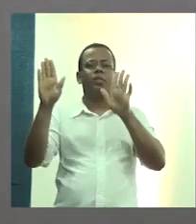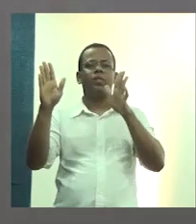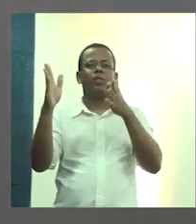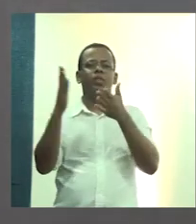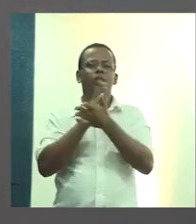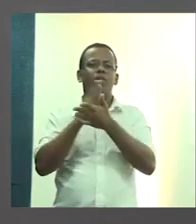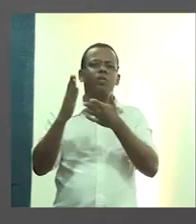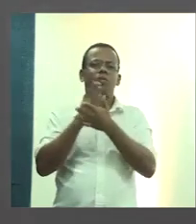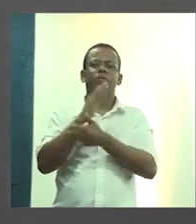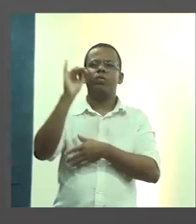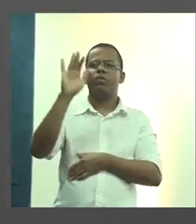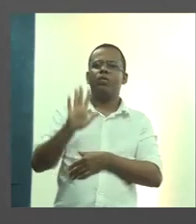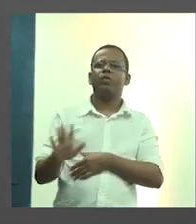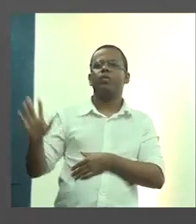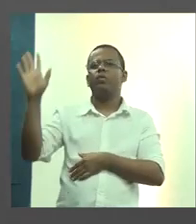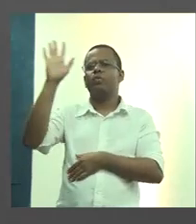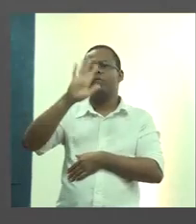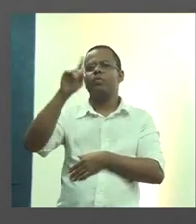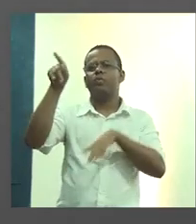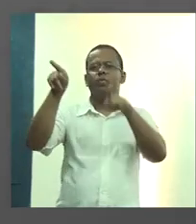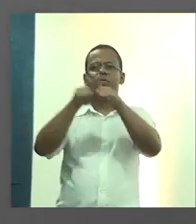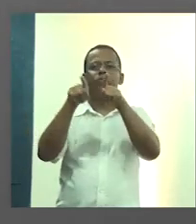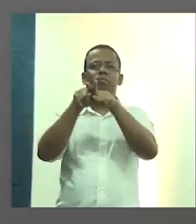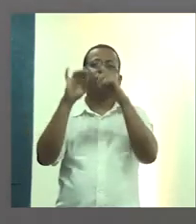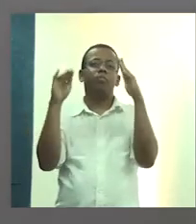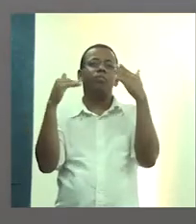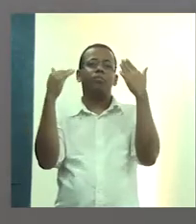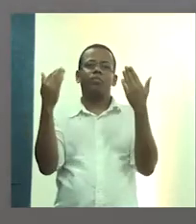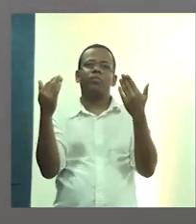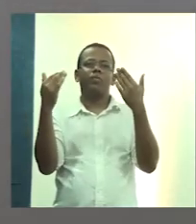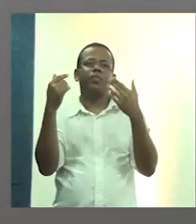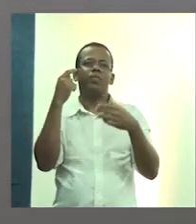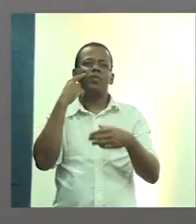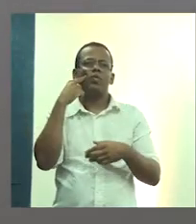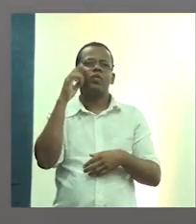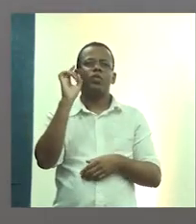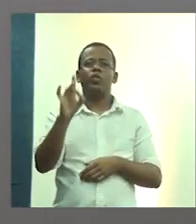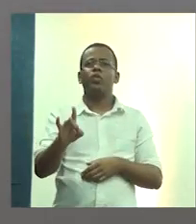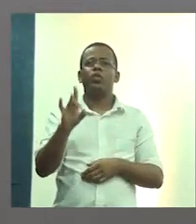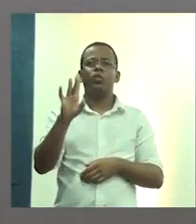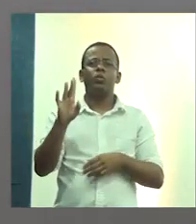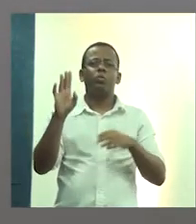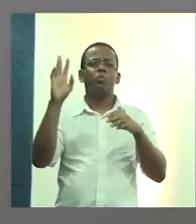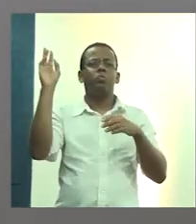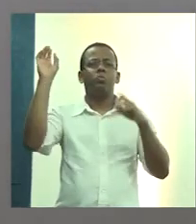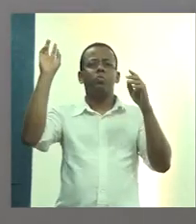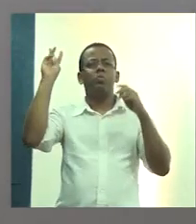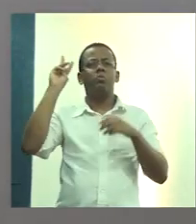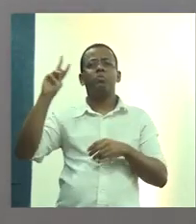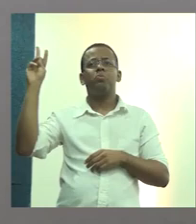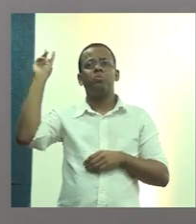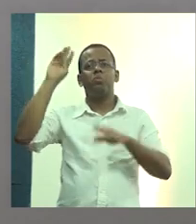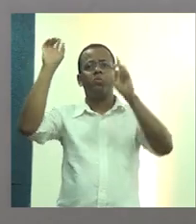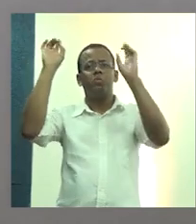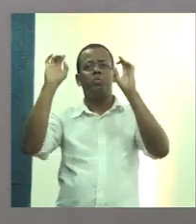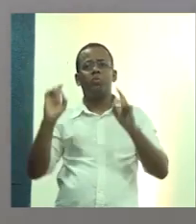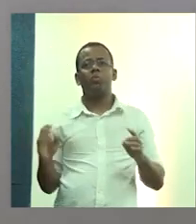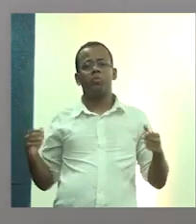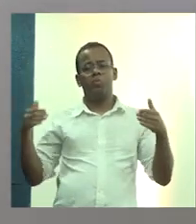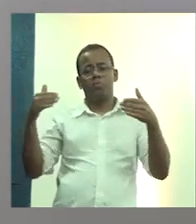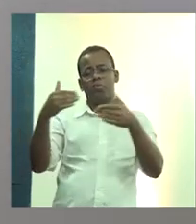imagens, também, enfim. E são histórias pessoais. São histórias pessoais.